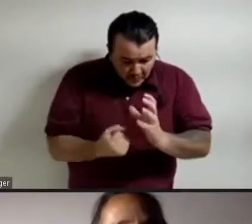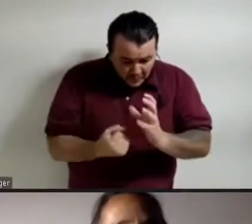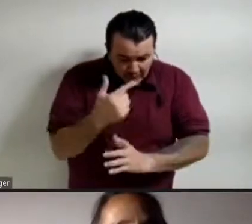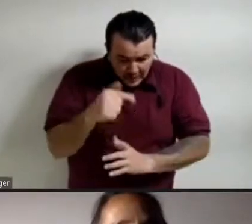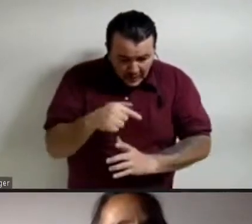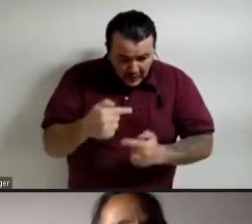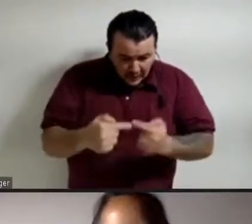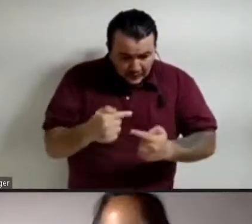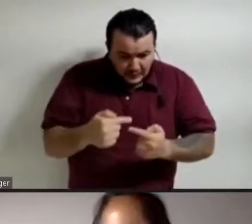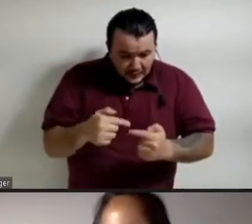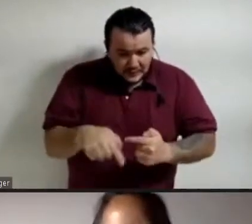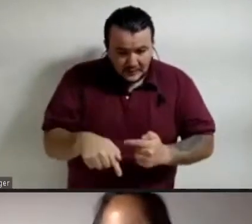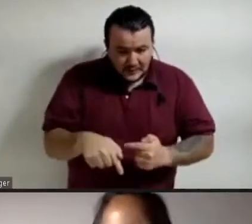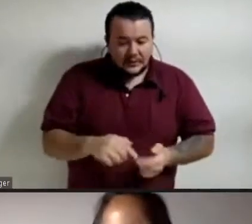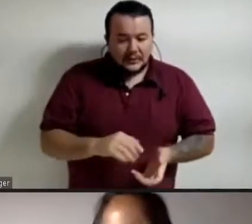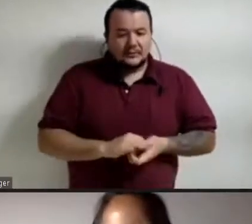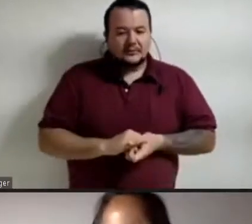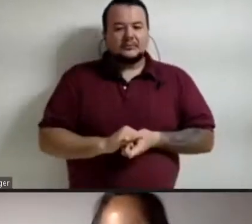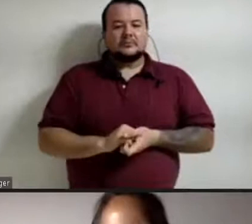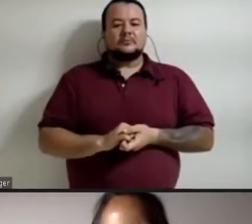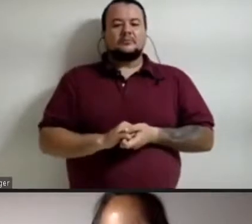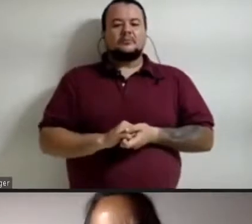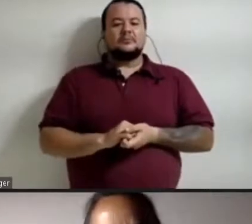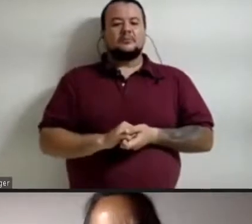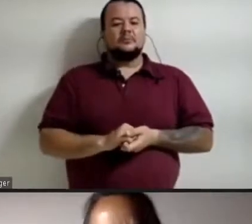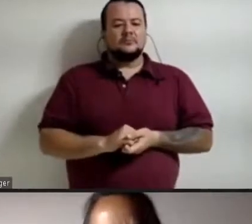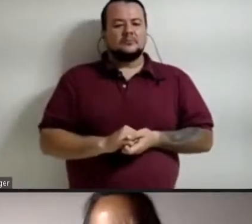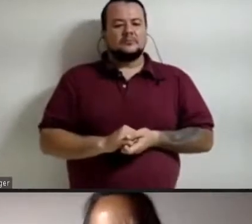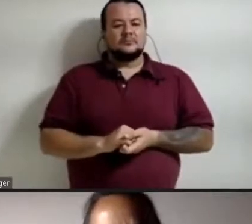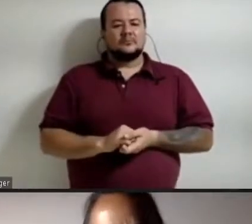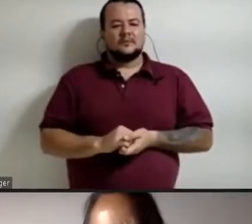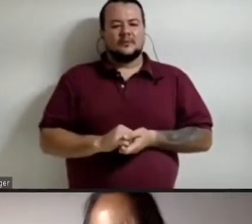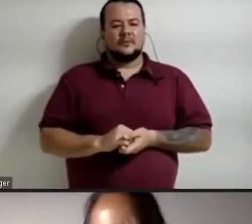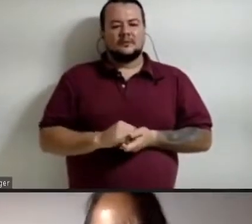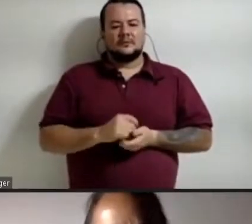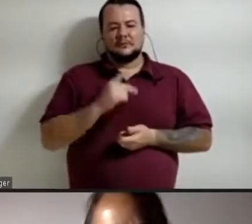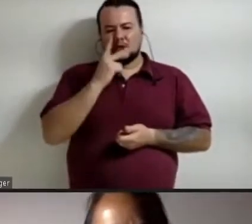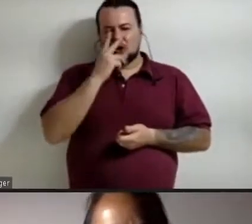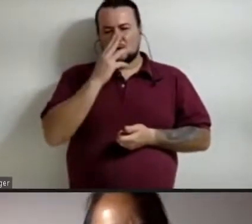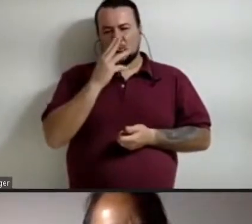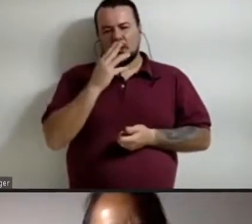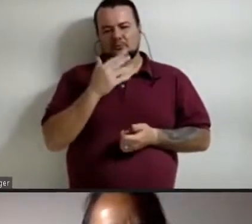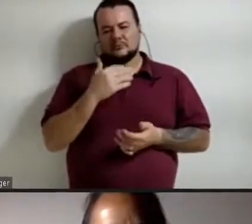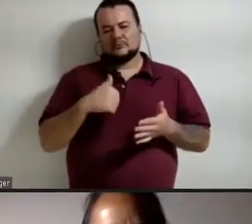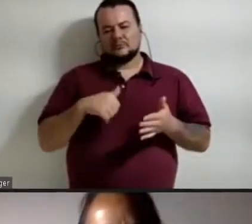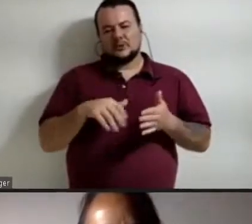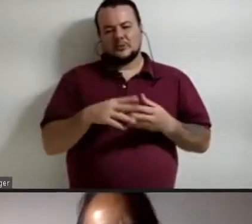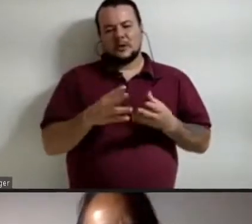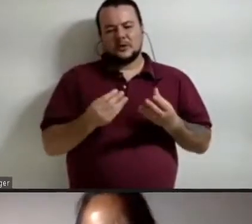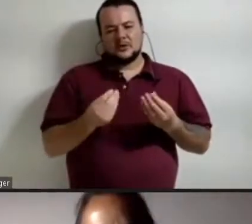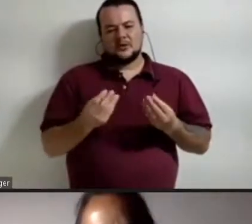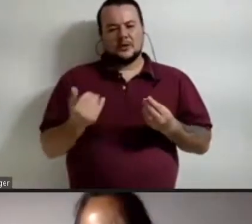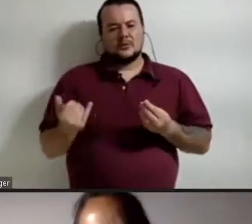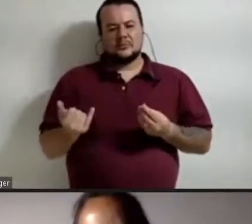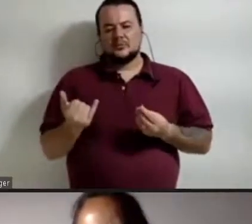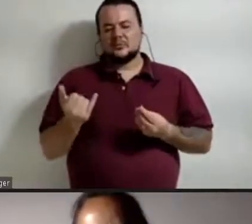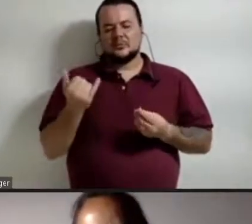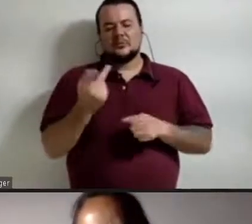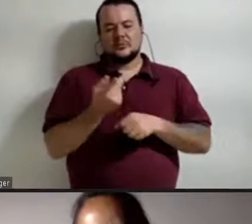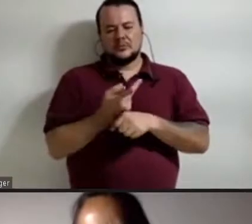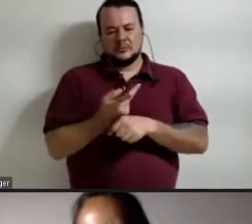discutir. Eu acho que isso para nós é muito rico e a gente procura fazer